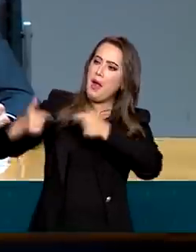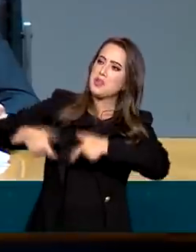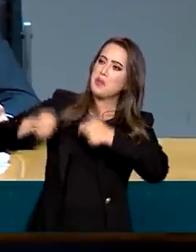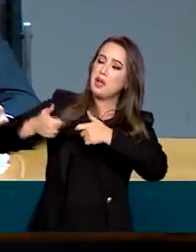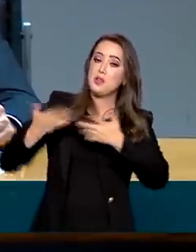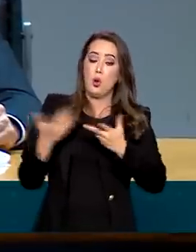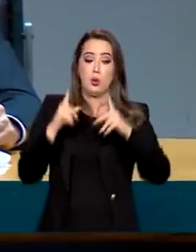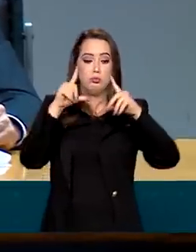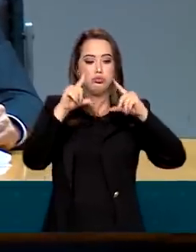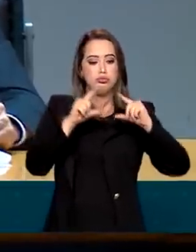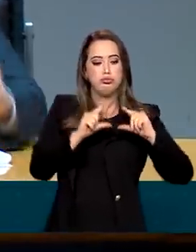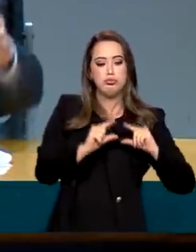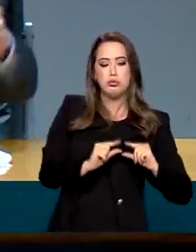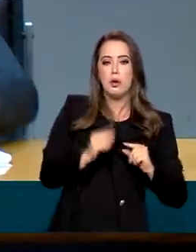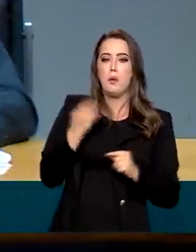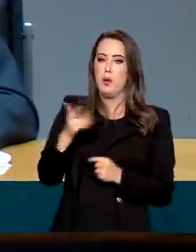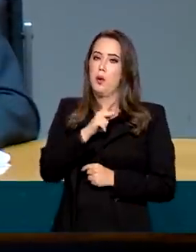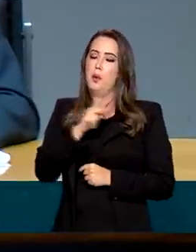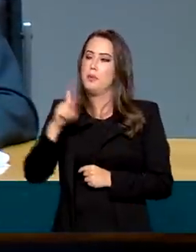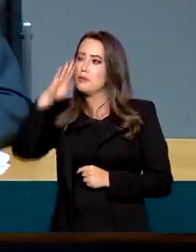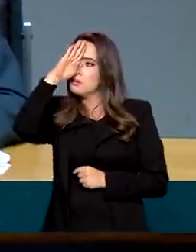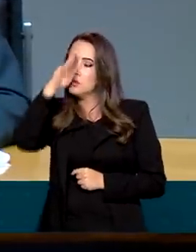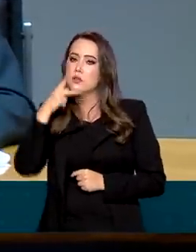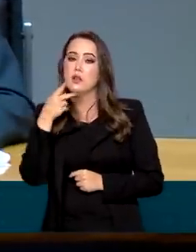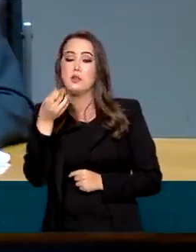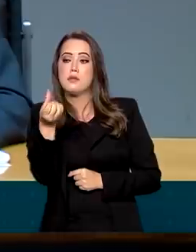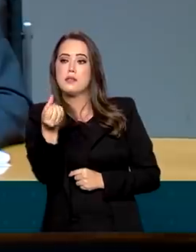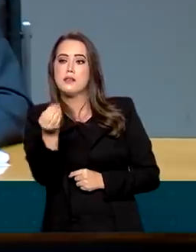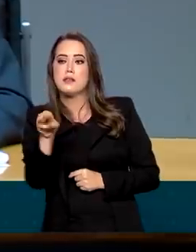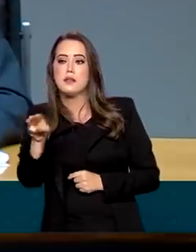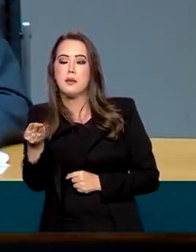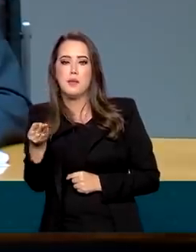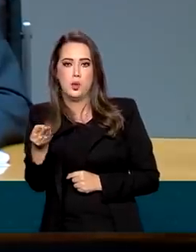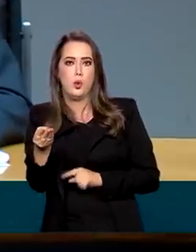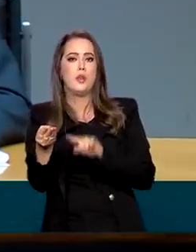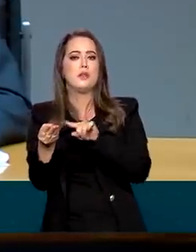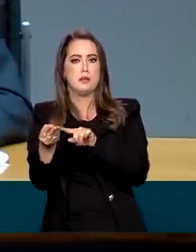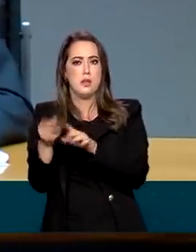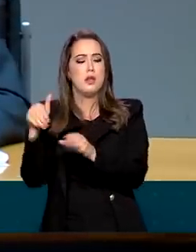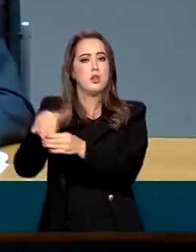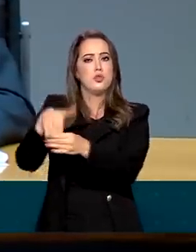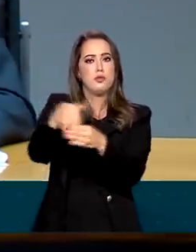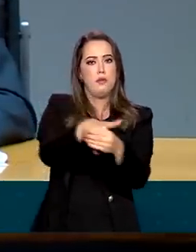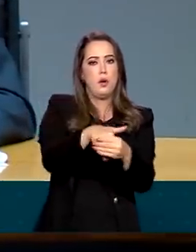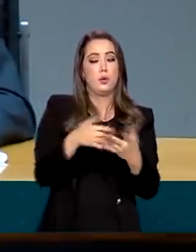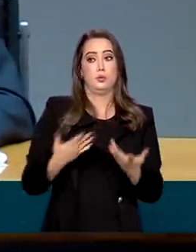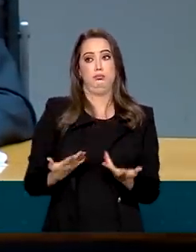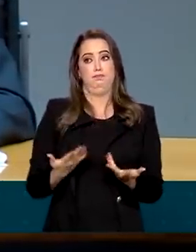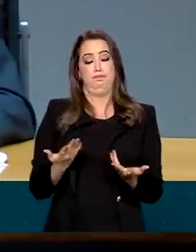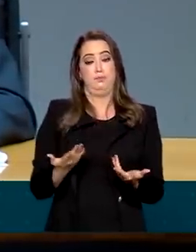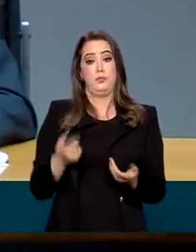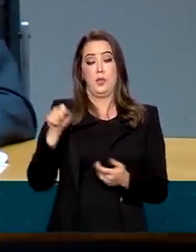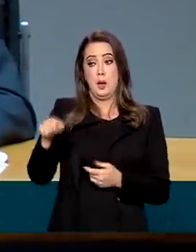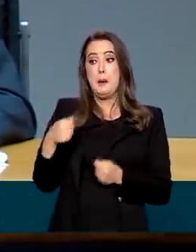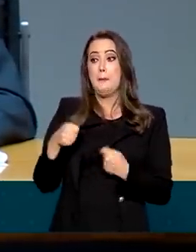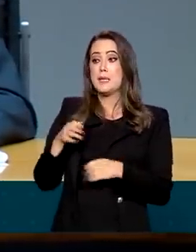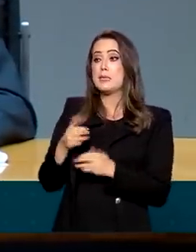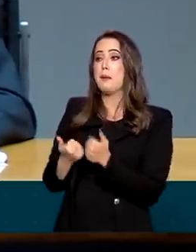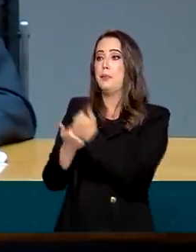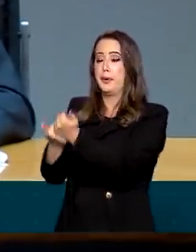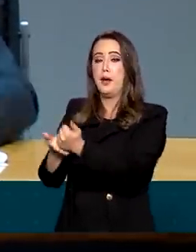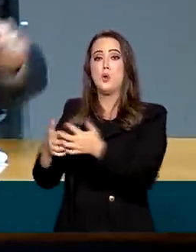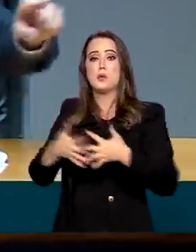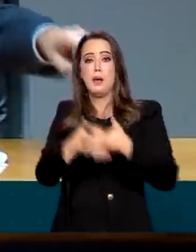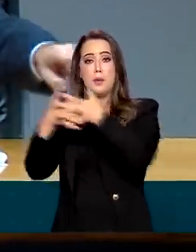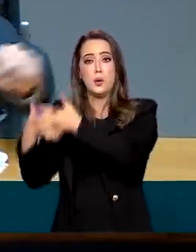milhões de votos. Diz, olha, eu preciso atender o caminhoneiro que transportou o Brasil durante a crise, botou comida na casa de todo mundo,